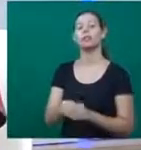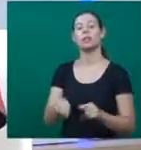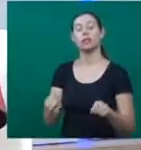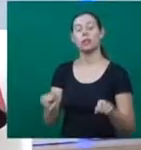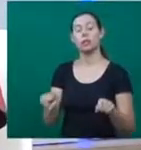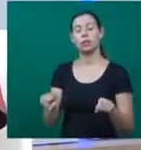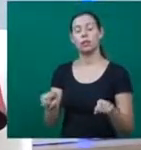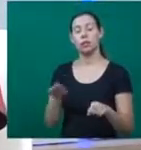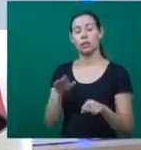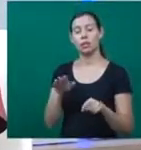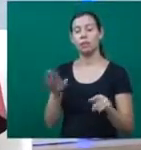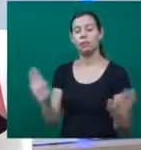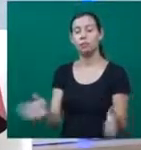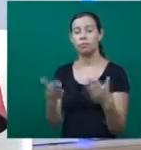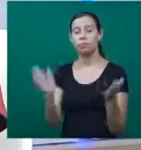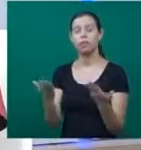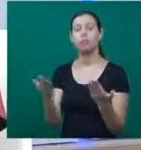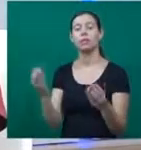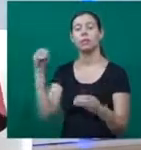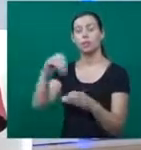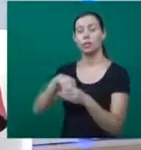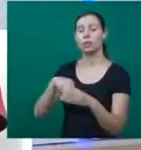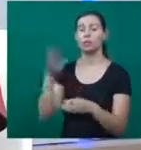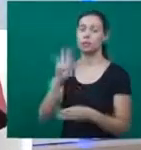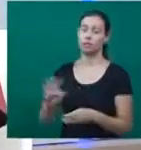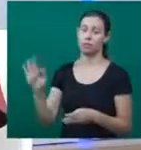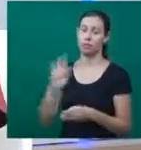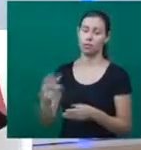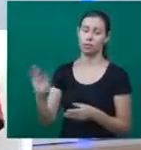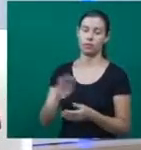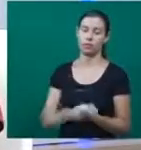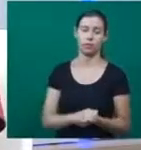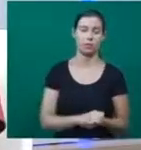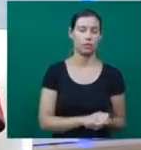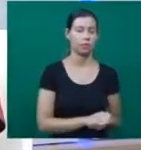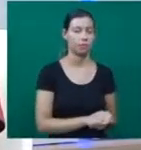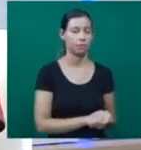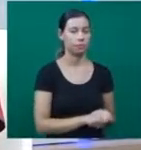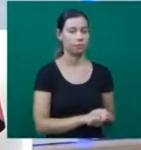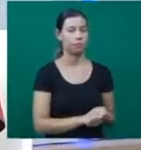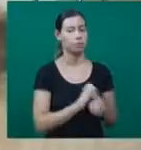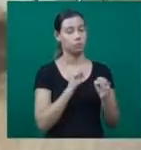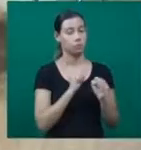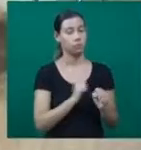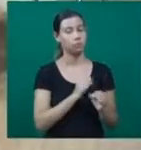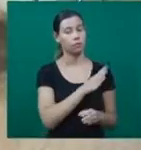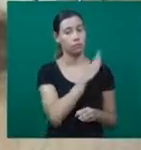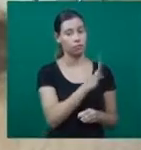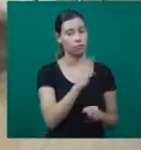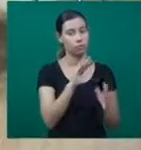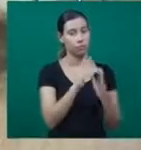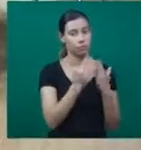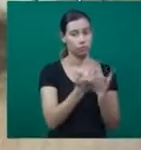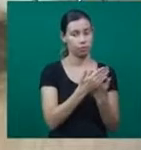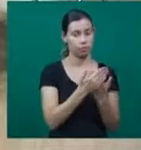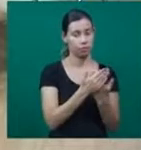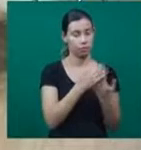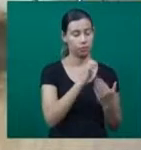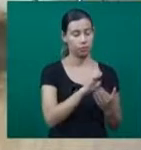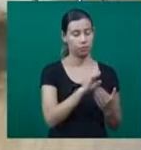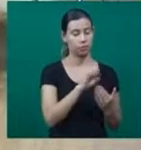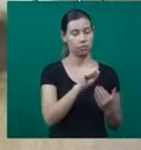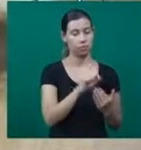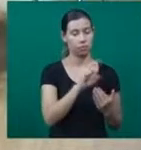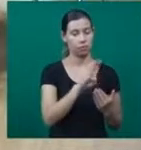dentro das agências de fomento que nós temos na universidade, no país, para que haja uma produção maior, né? As pessoas podem procurar lá na própria Zeba,